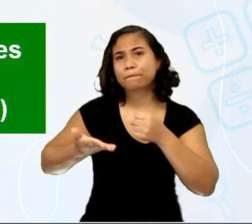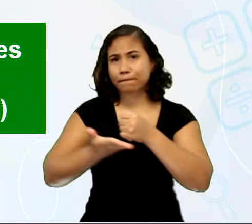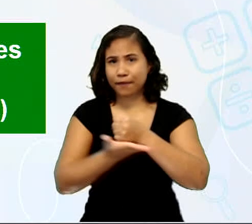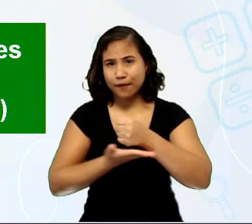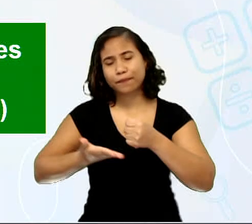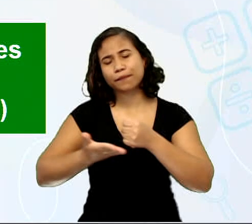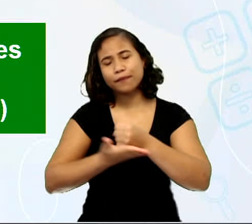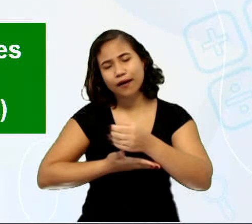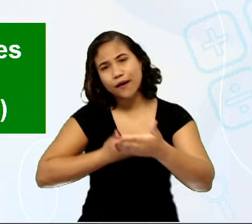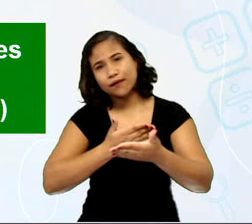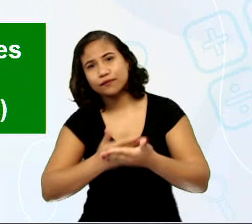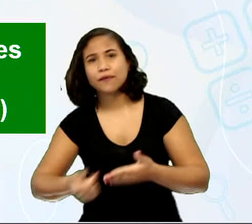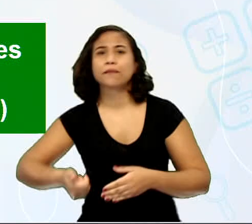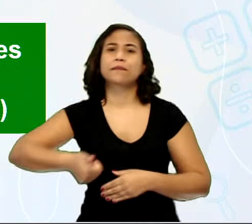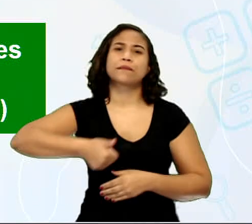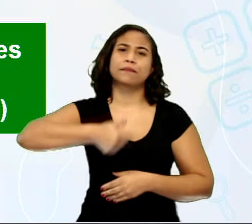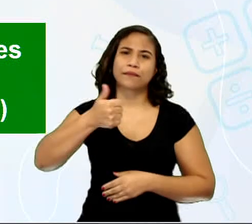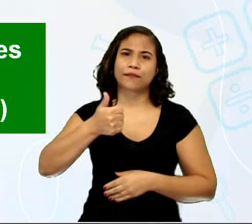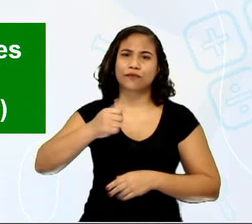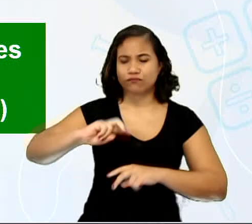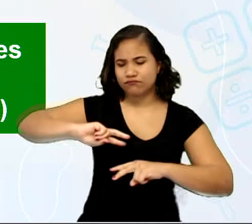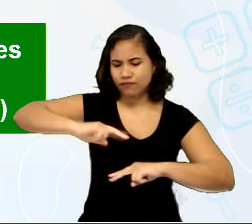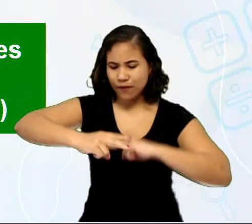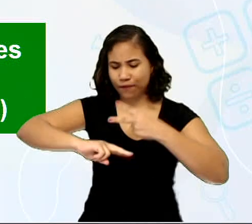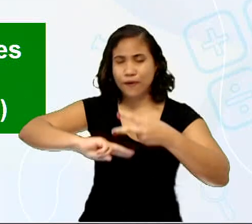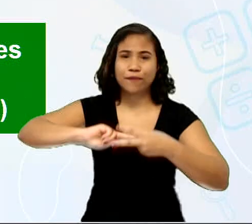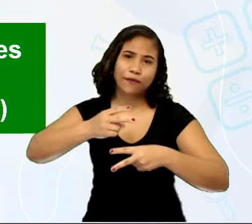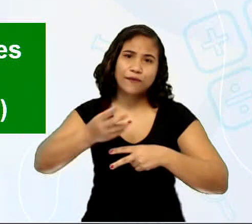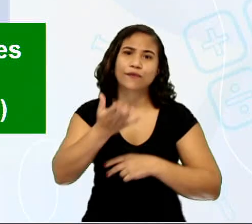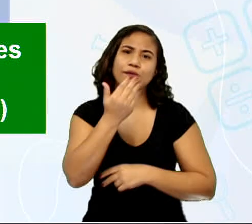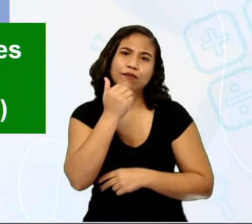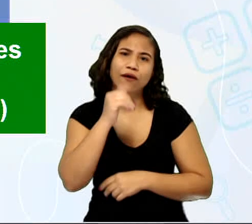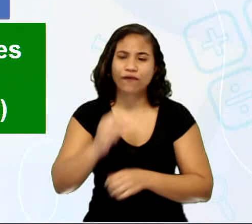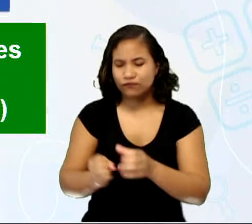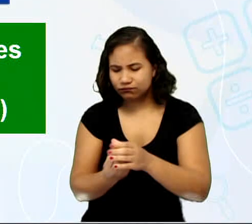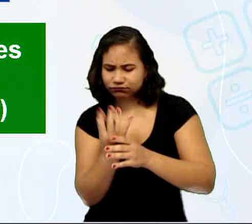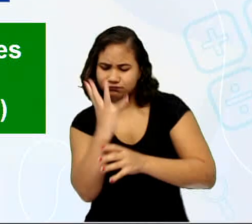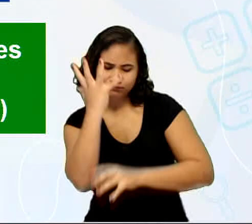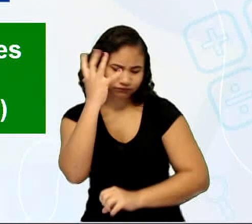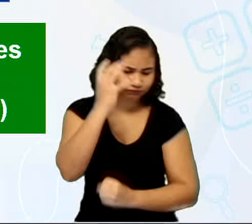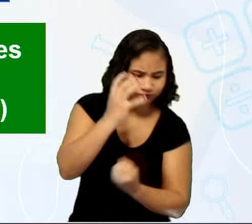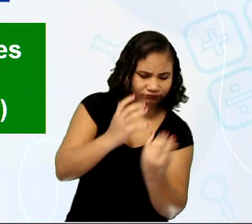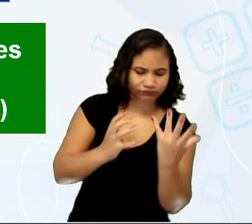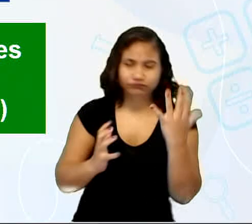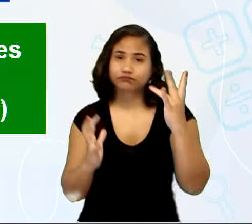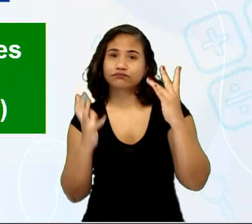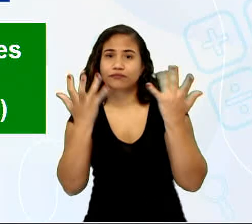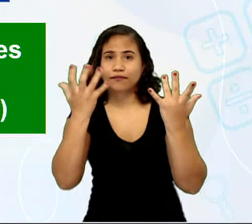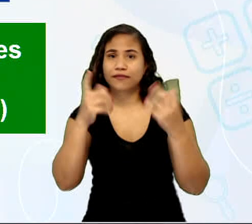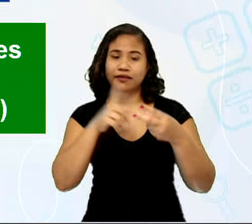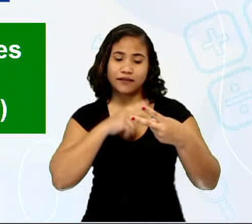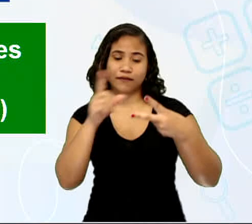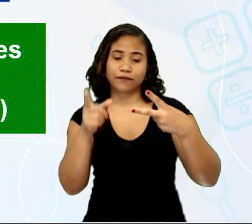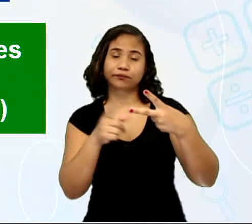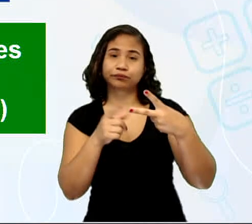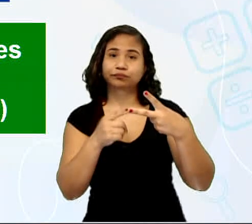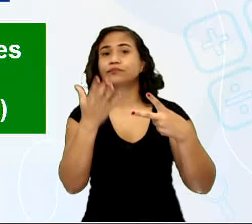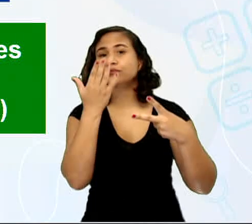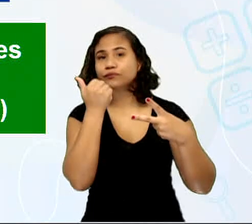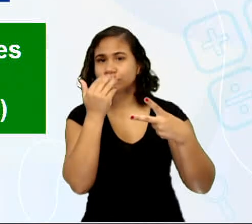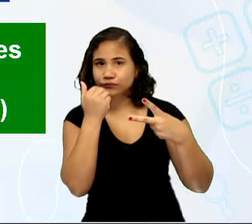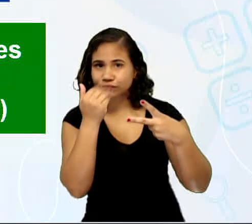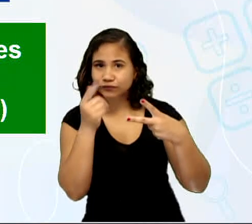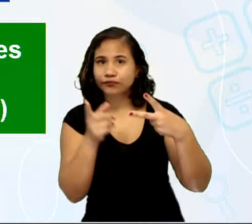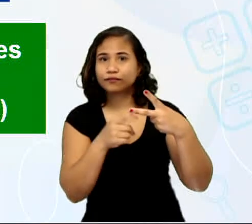porque se alimentam dos produtores, que são os vegetais. Existem consumidores secundários, que são